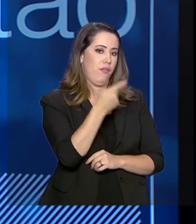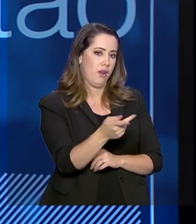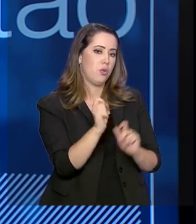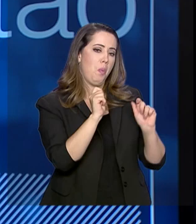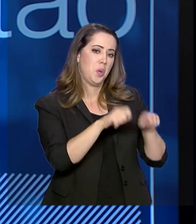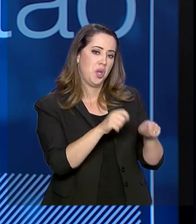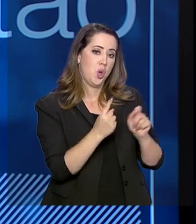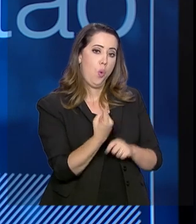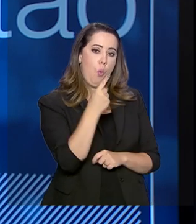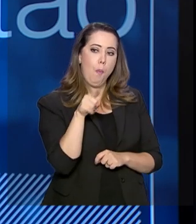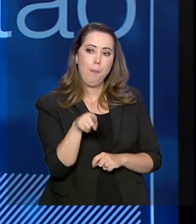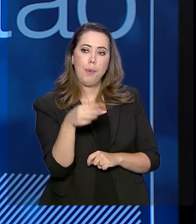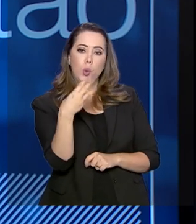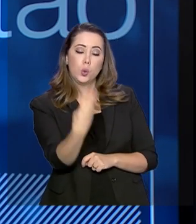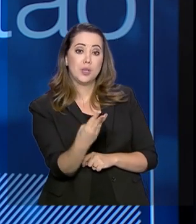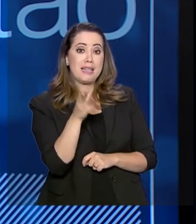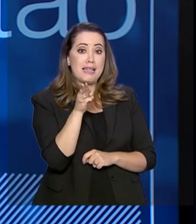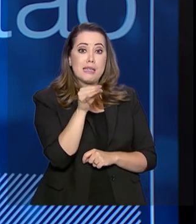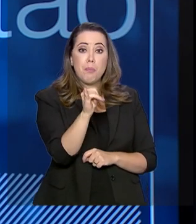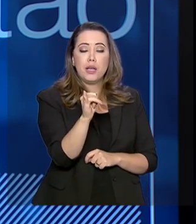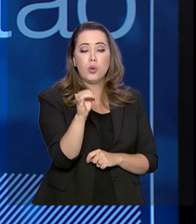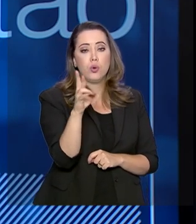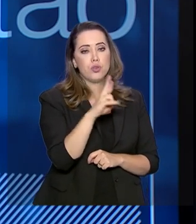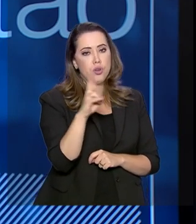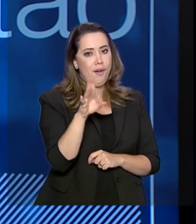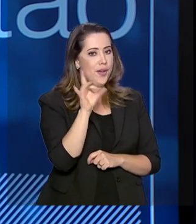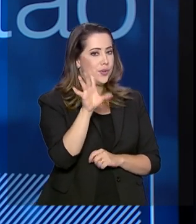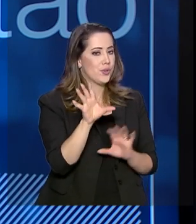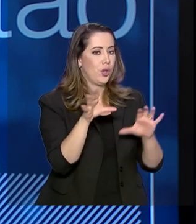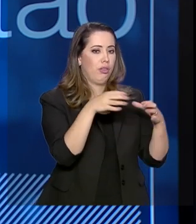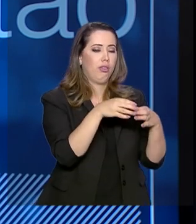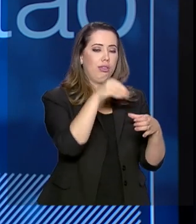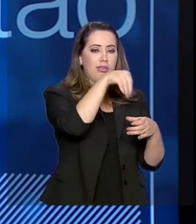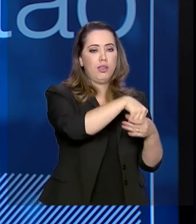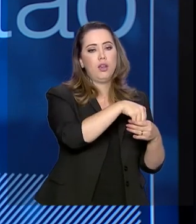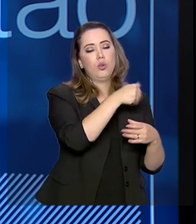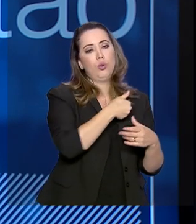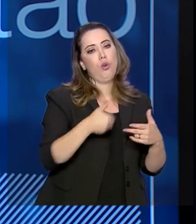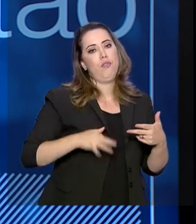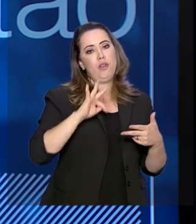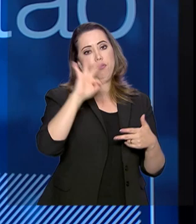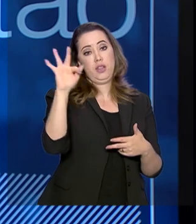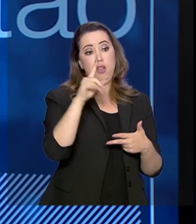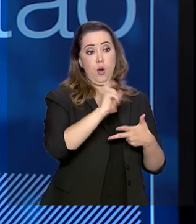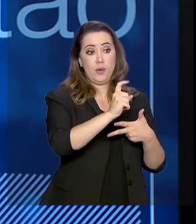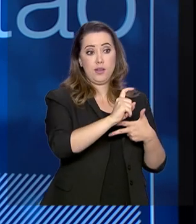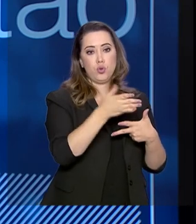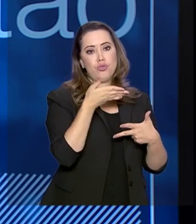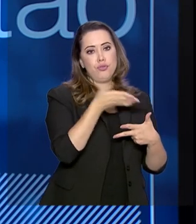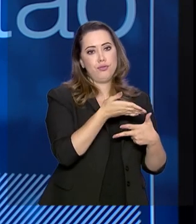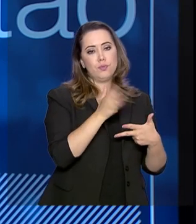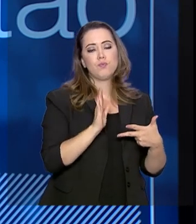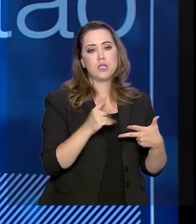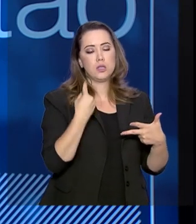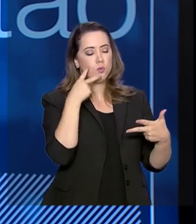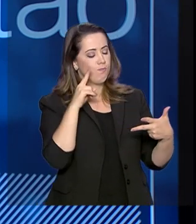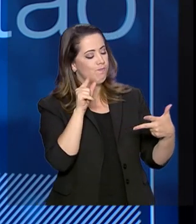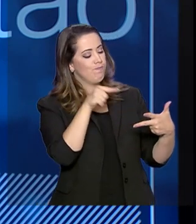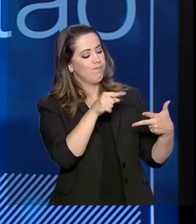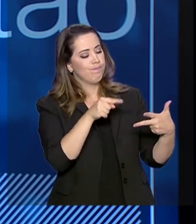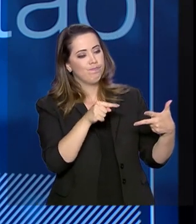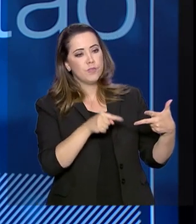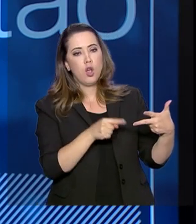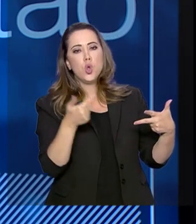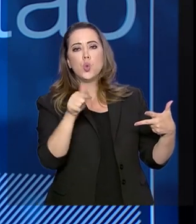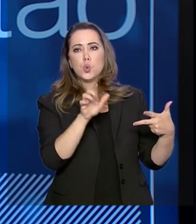potencial de R 1,3 bilhão, só no Poder Executivo Federal. Se a gente ainda olha os outros entes da federação e os